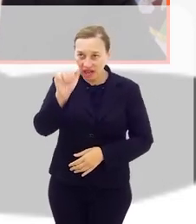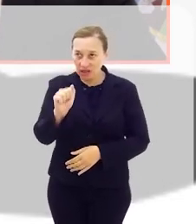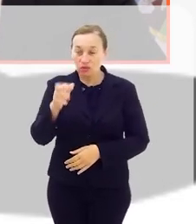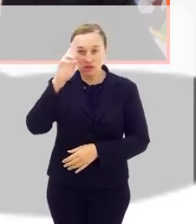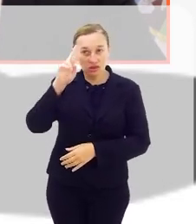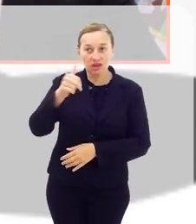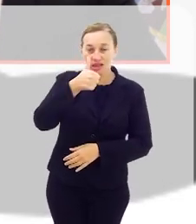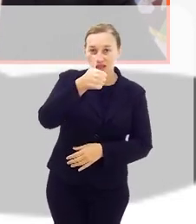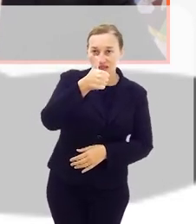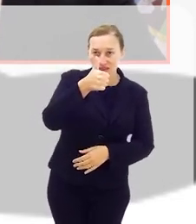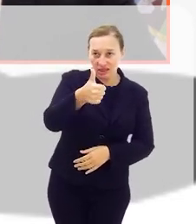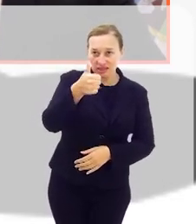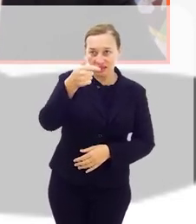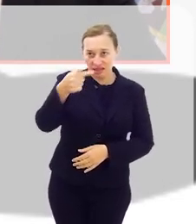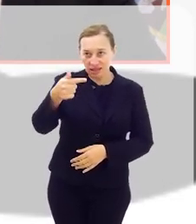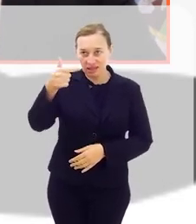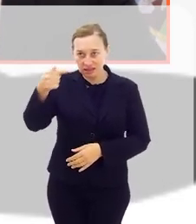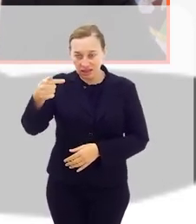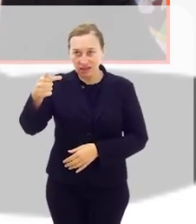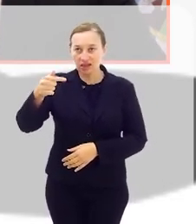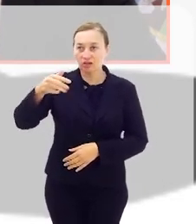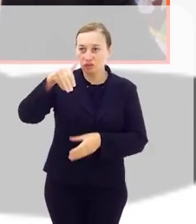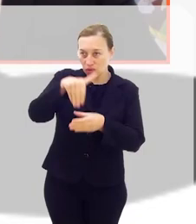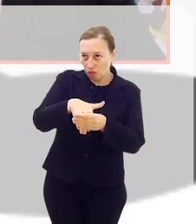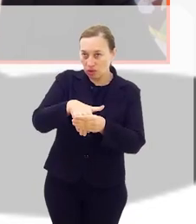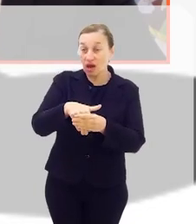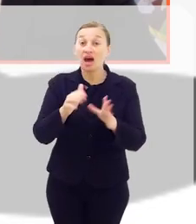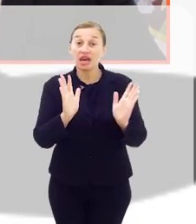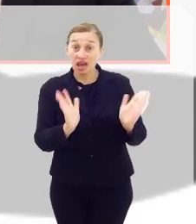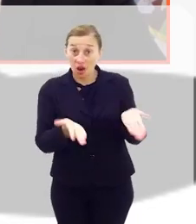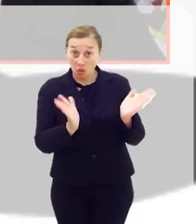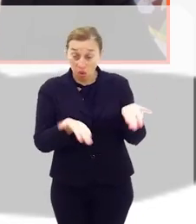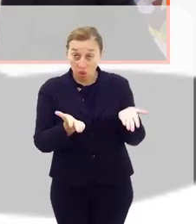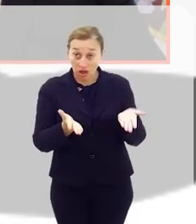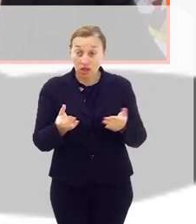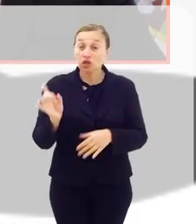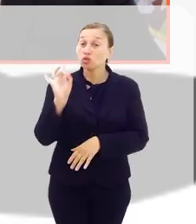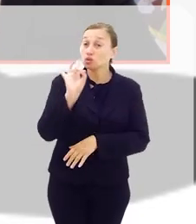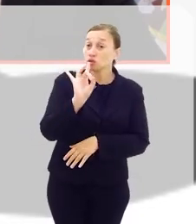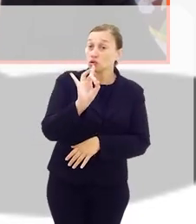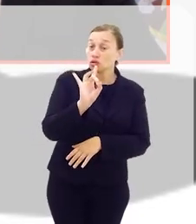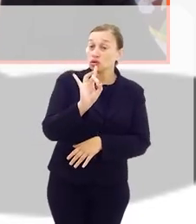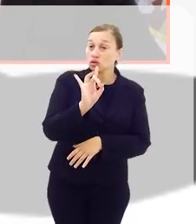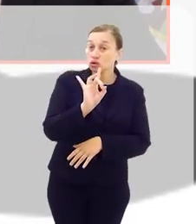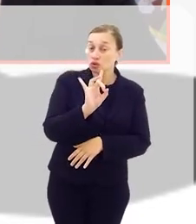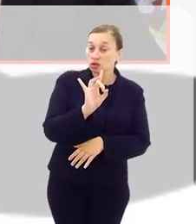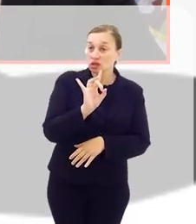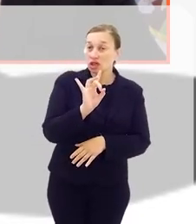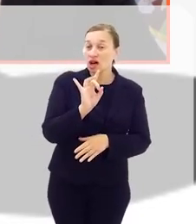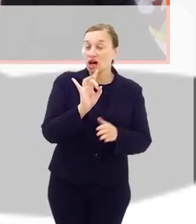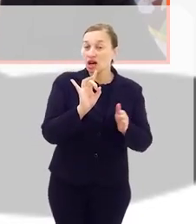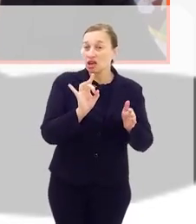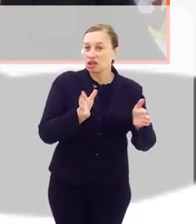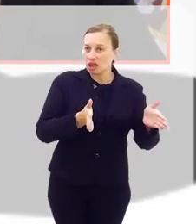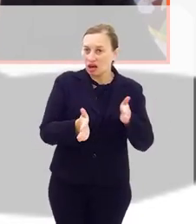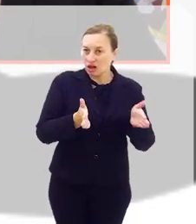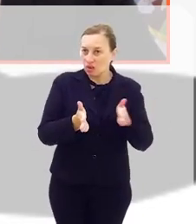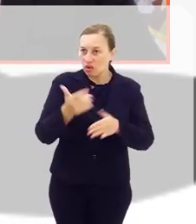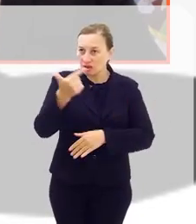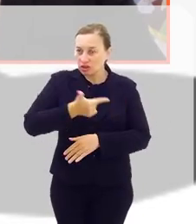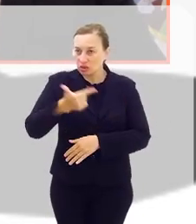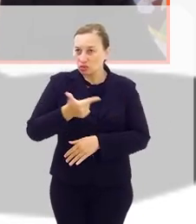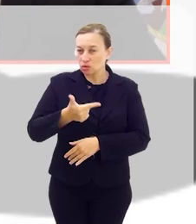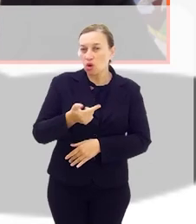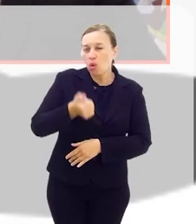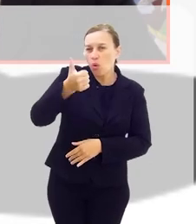teve 63.767 votos. E agora, na última, nessa legislatura que está em curso,